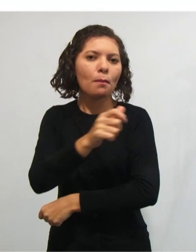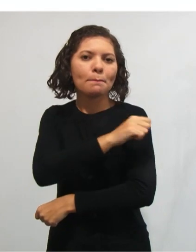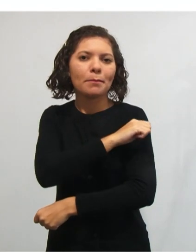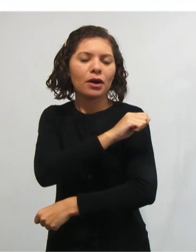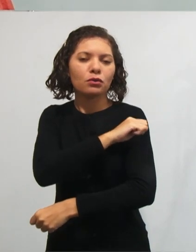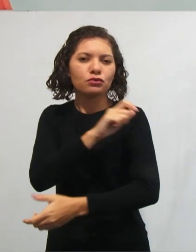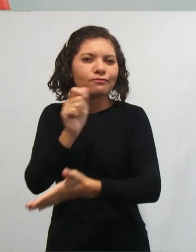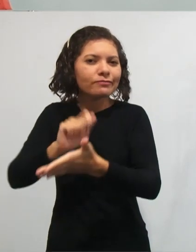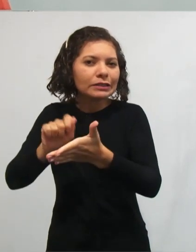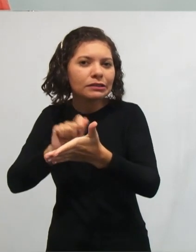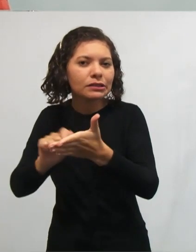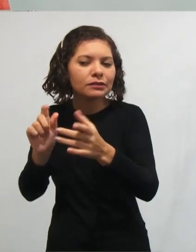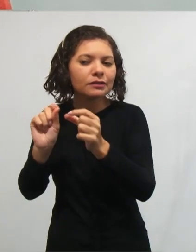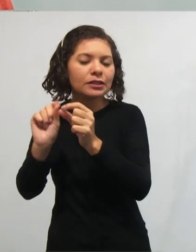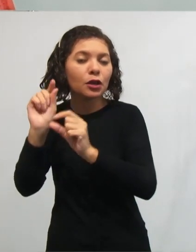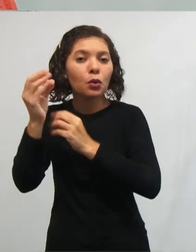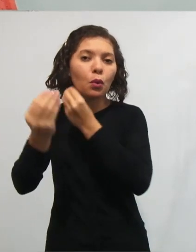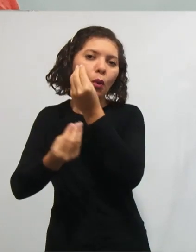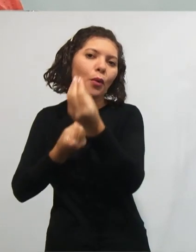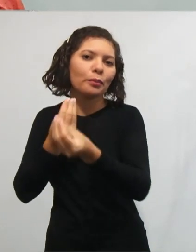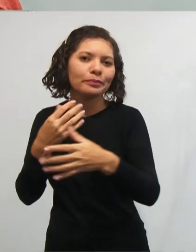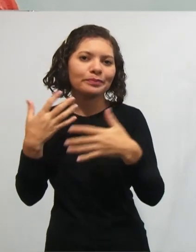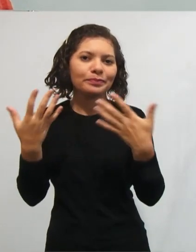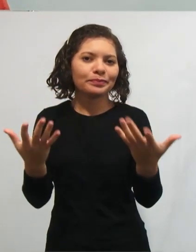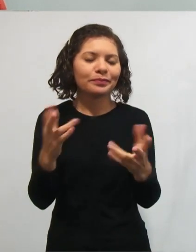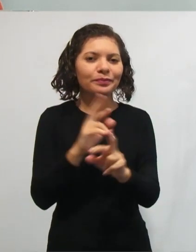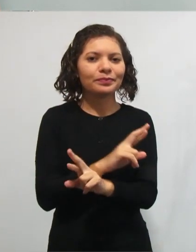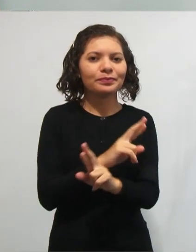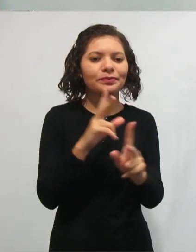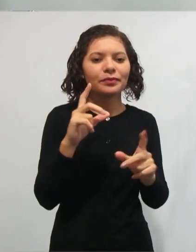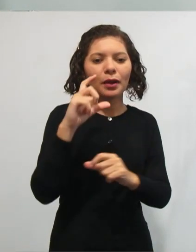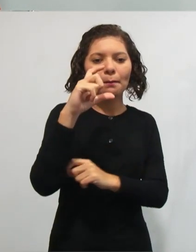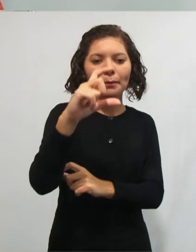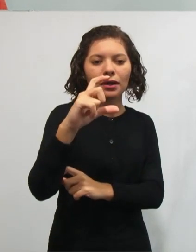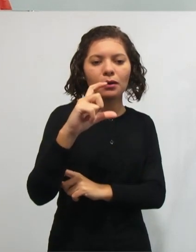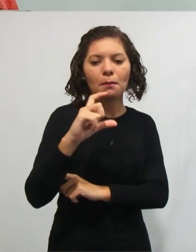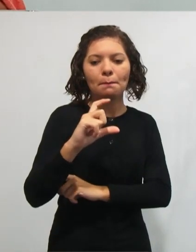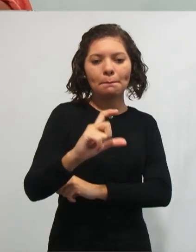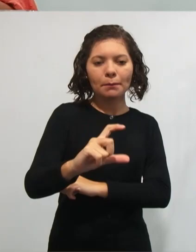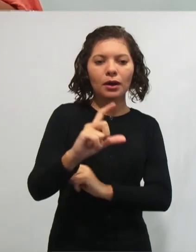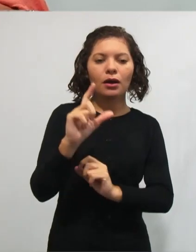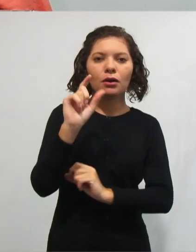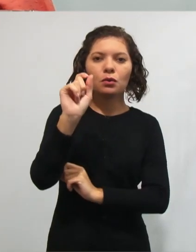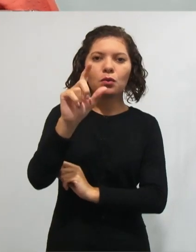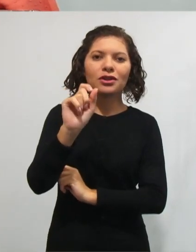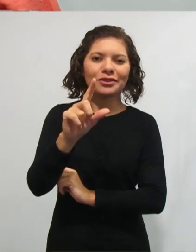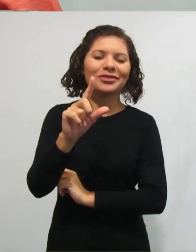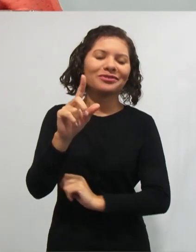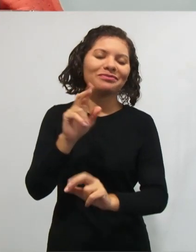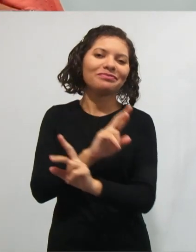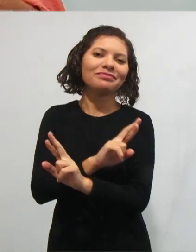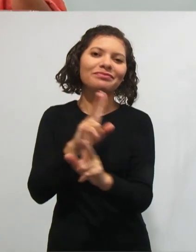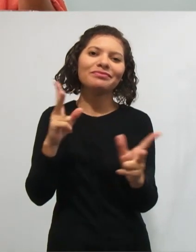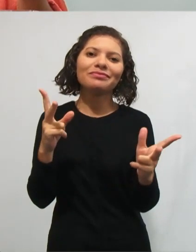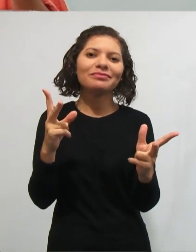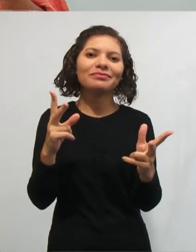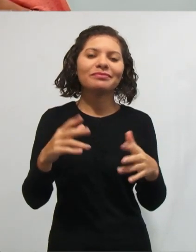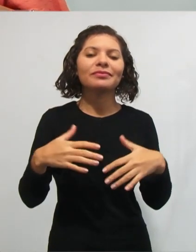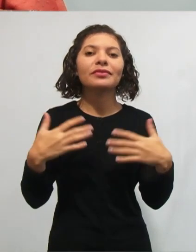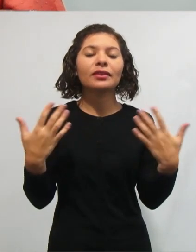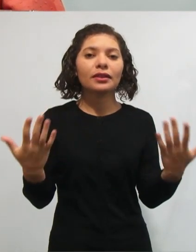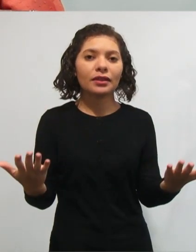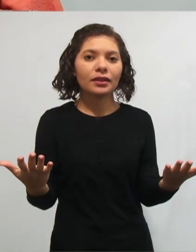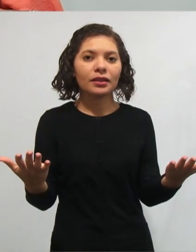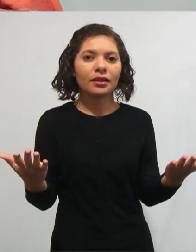entregar essas ideias. Então, basicamente, essa é a diferença entre uma e outra. E aí, eu